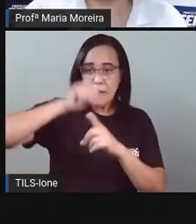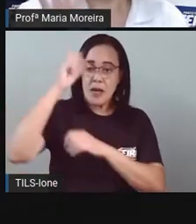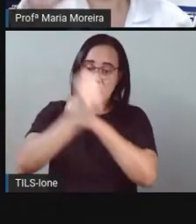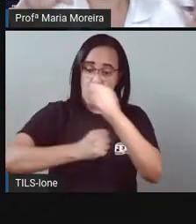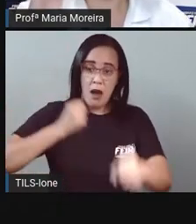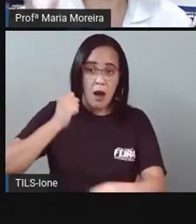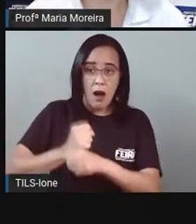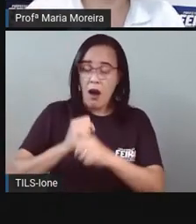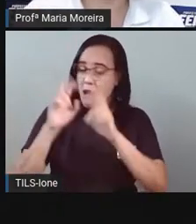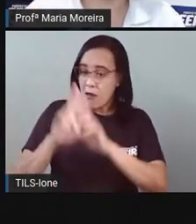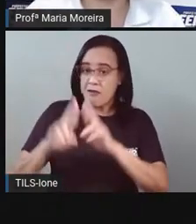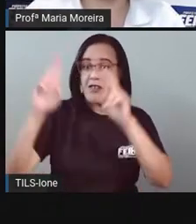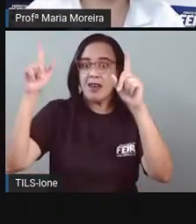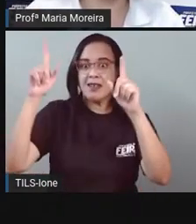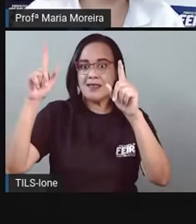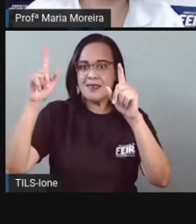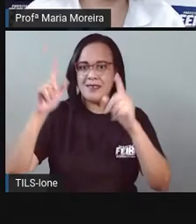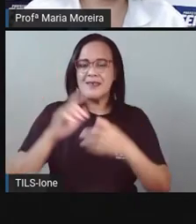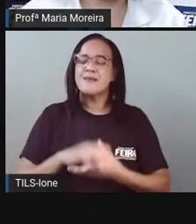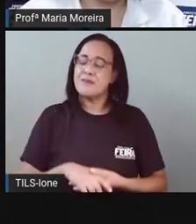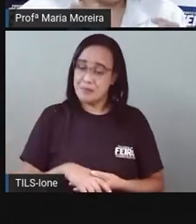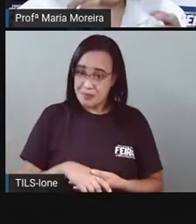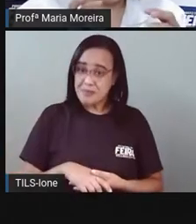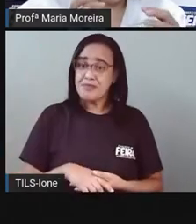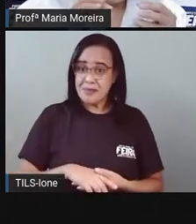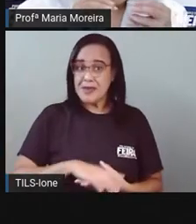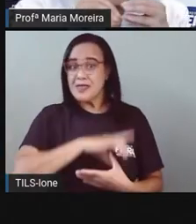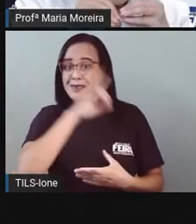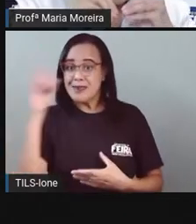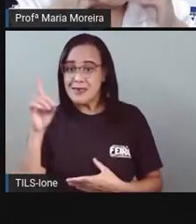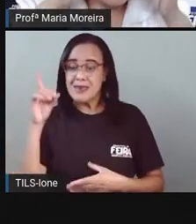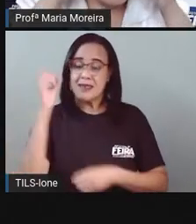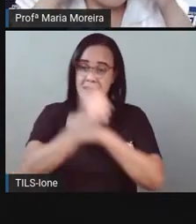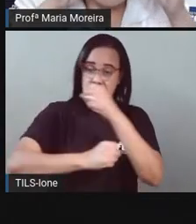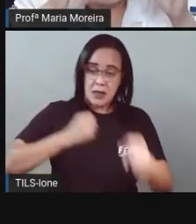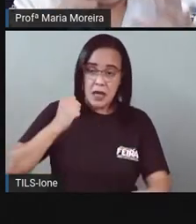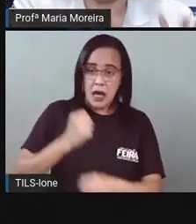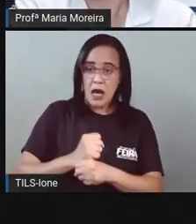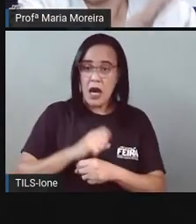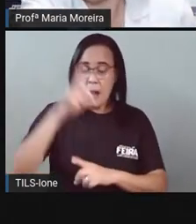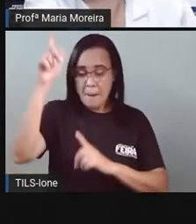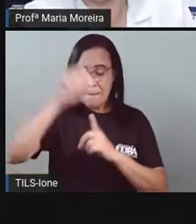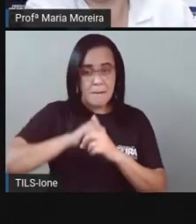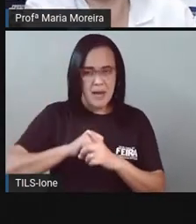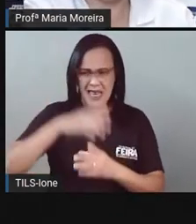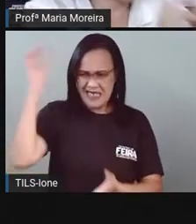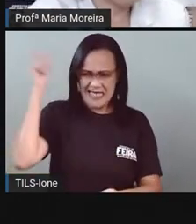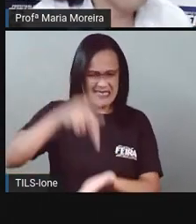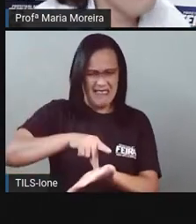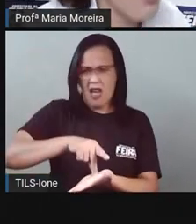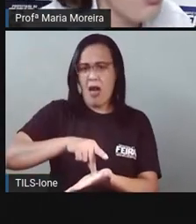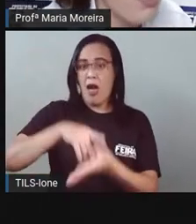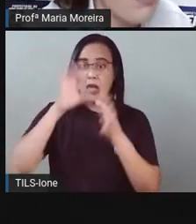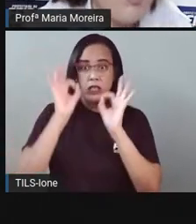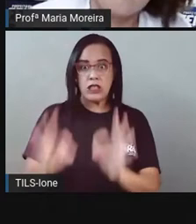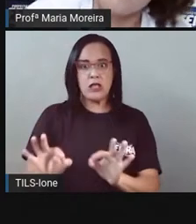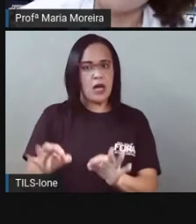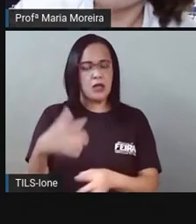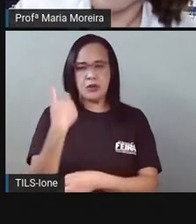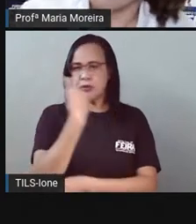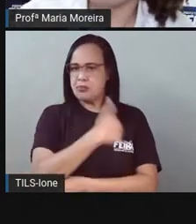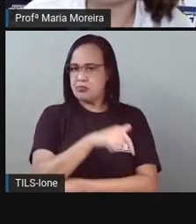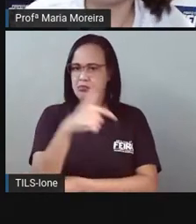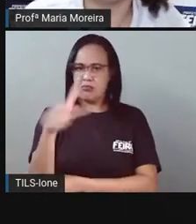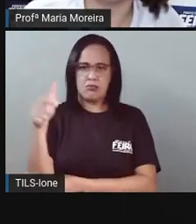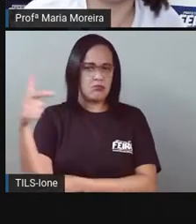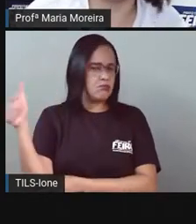que se traçou essas datas, mas não existe uma determinação exata, não. Agora acabou o inverno, não pode mais fazer frio.